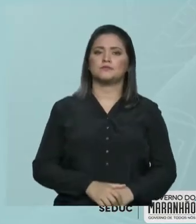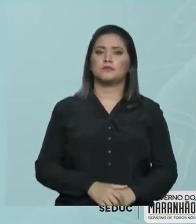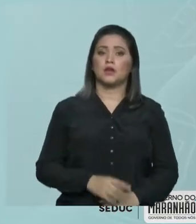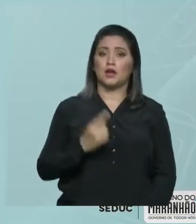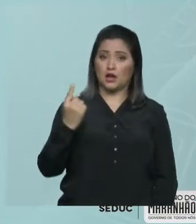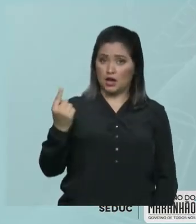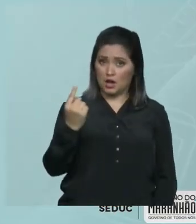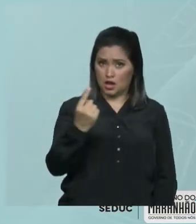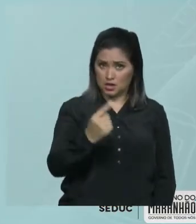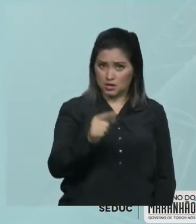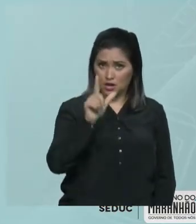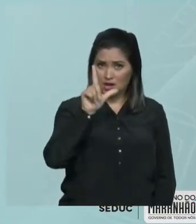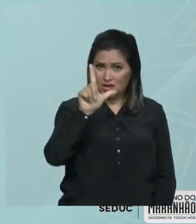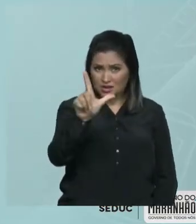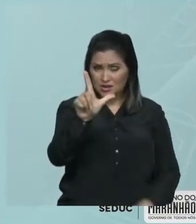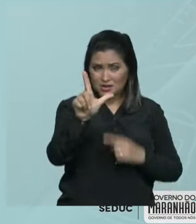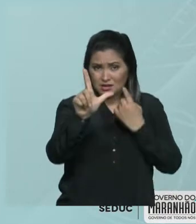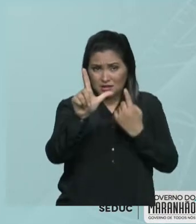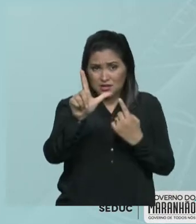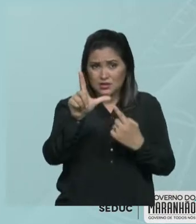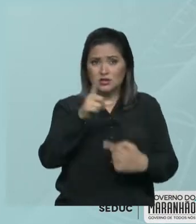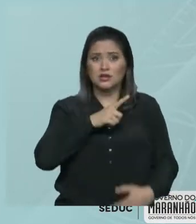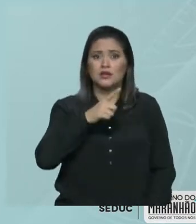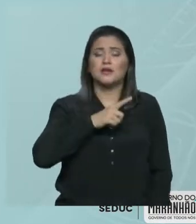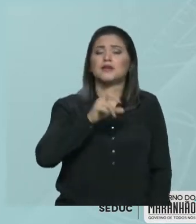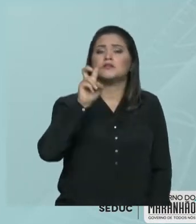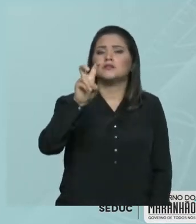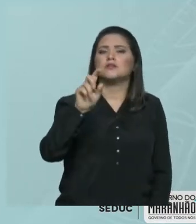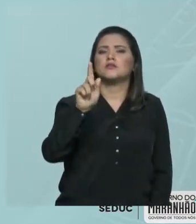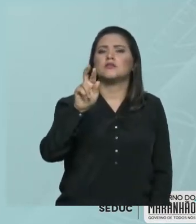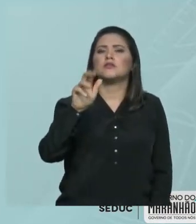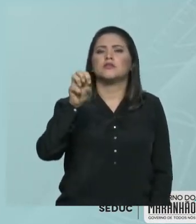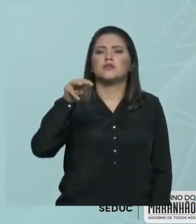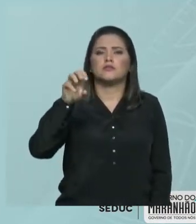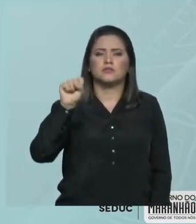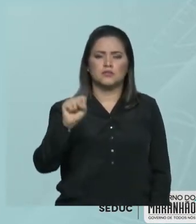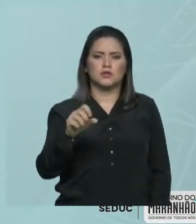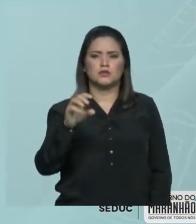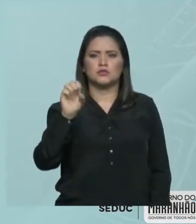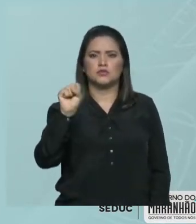eu tenho 5 gramas do soluto. Lembra? Da concentração comum.